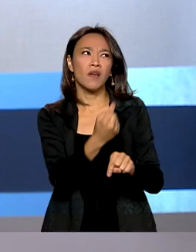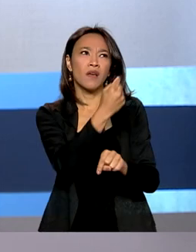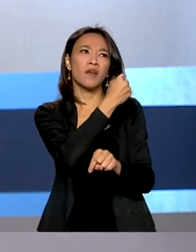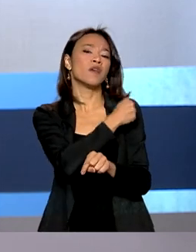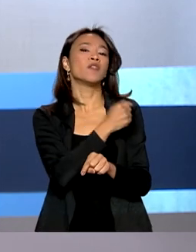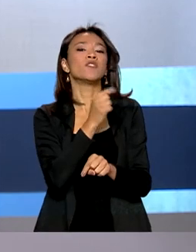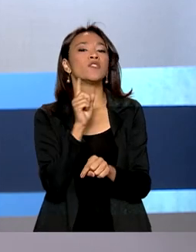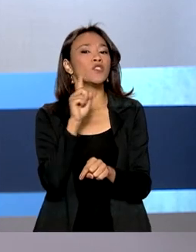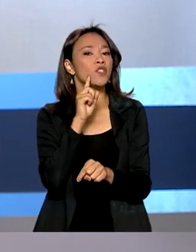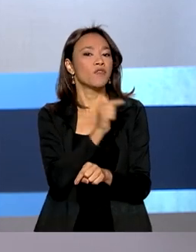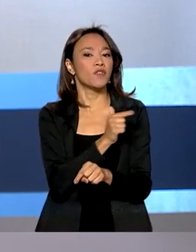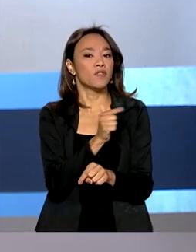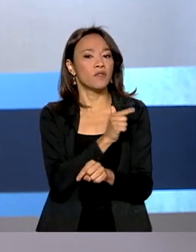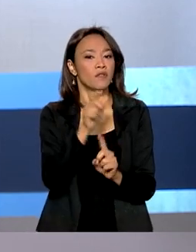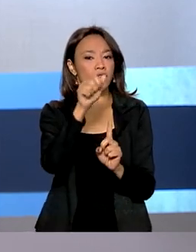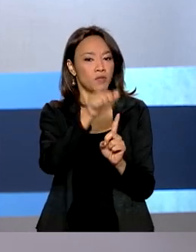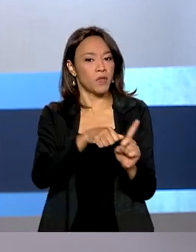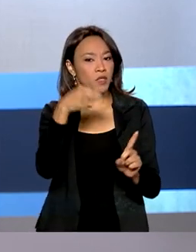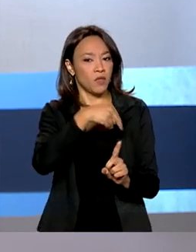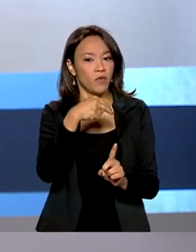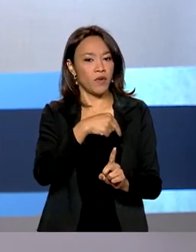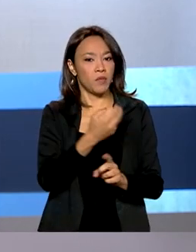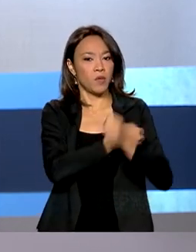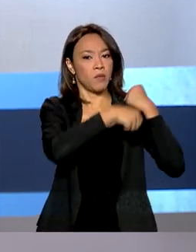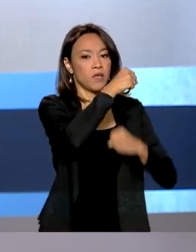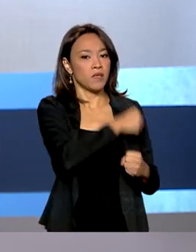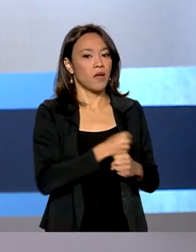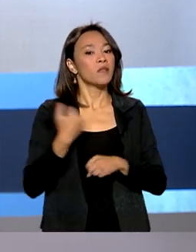22 de novembro do ano passado, de acordo com o Ministério da Saúde.